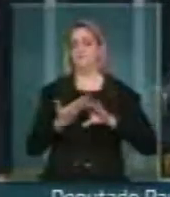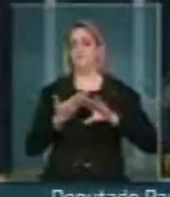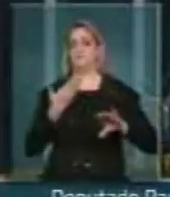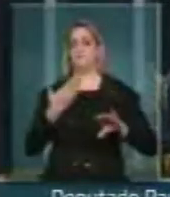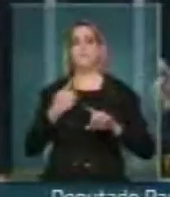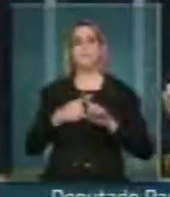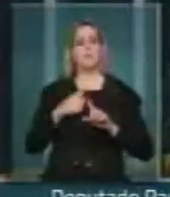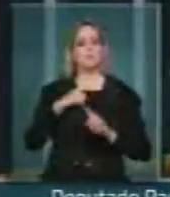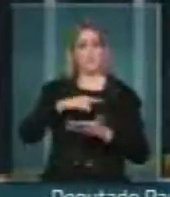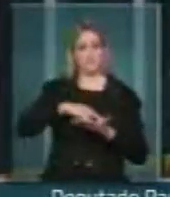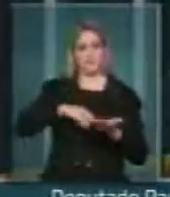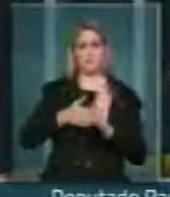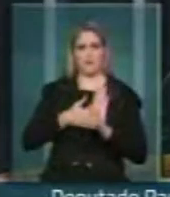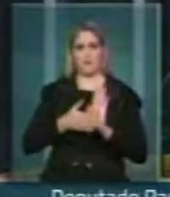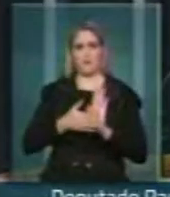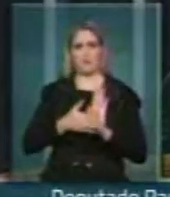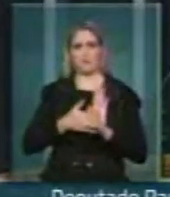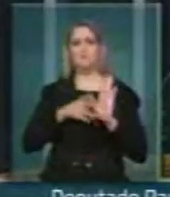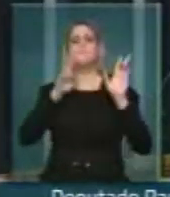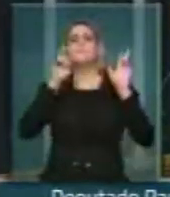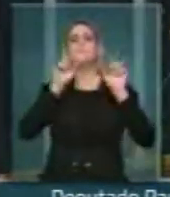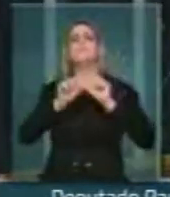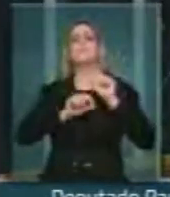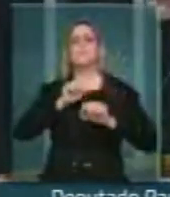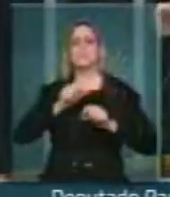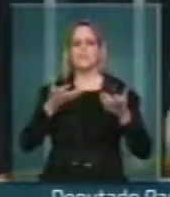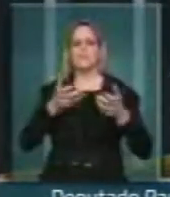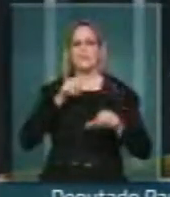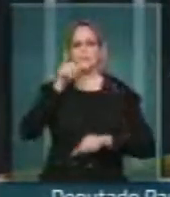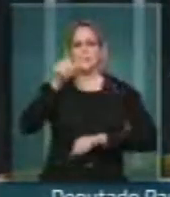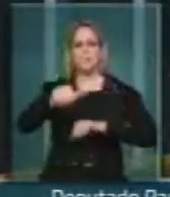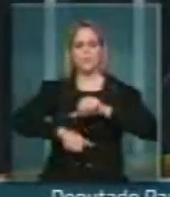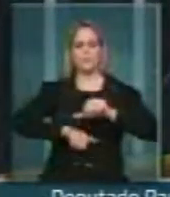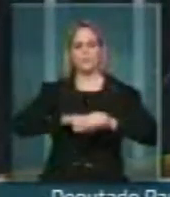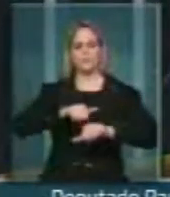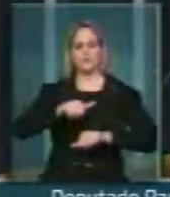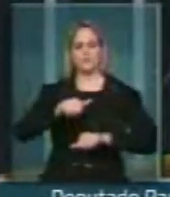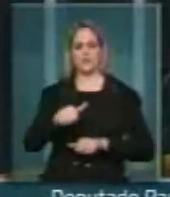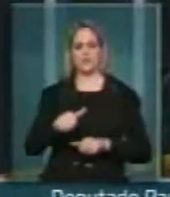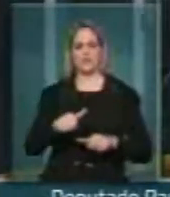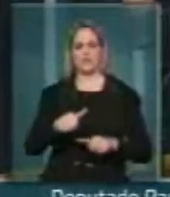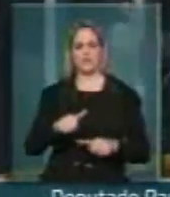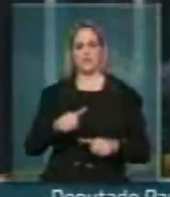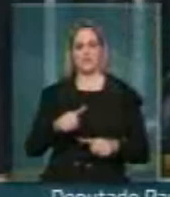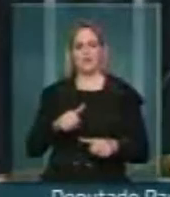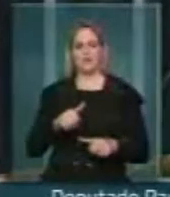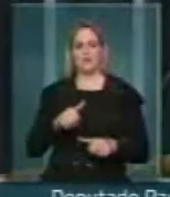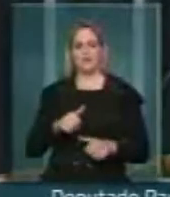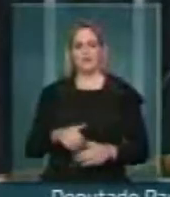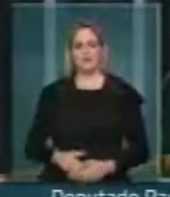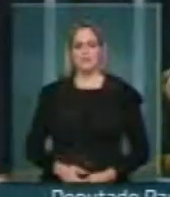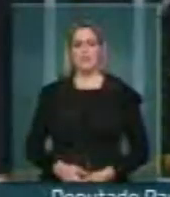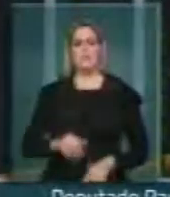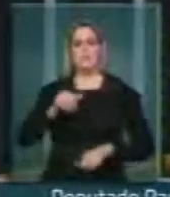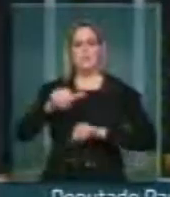versa sobre a modificação no uso de cerca de